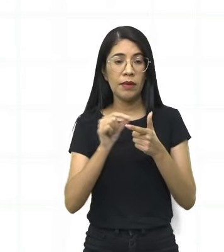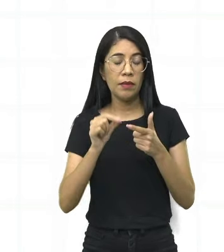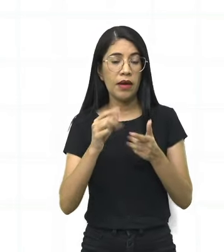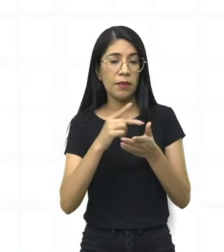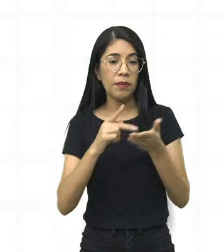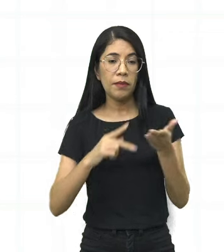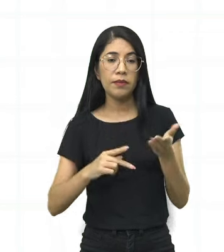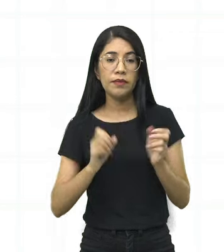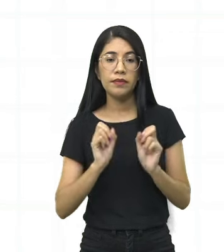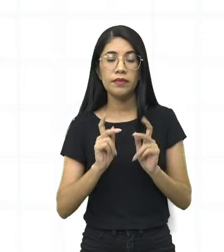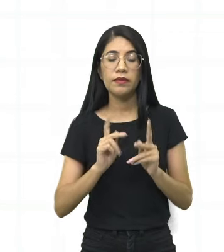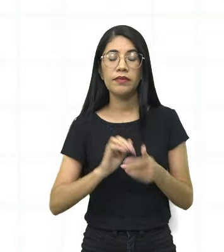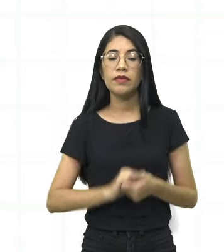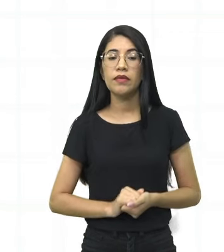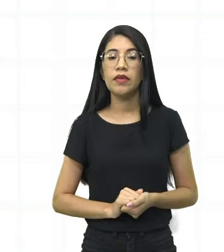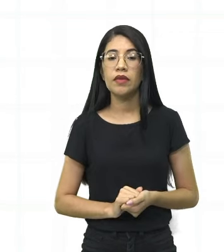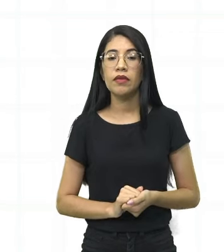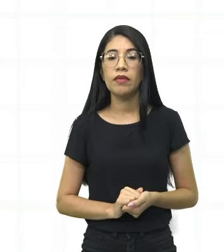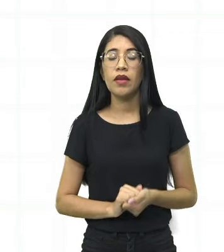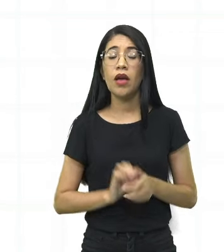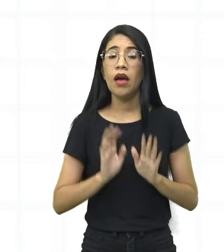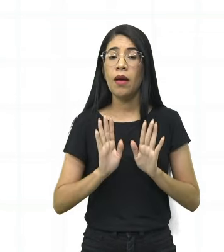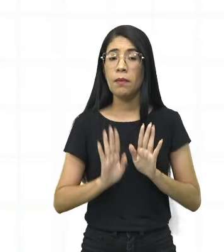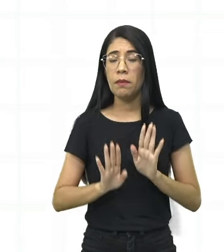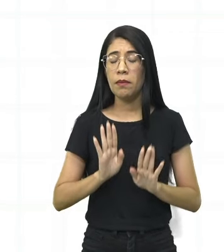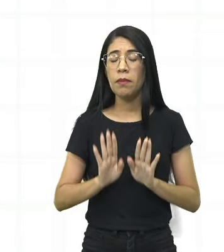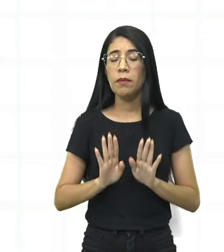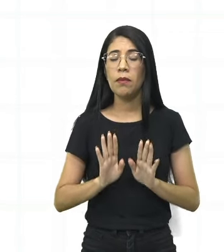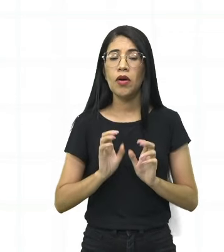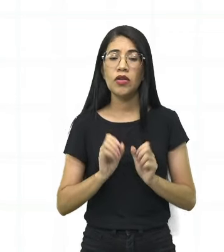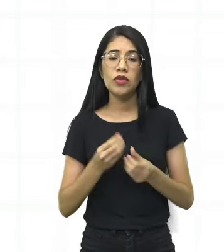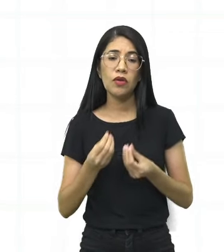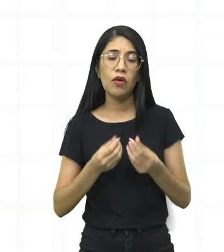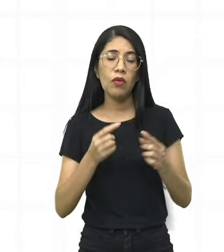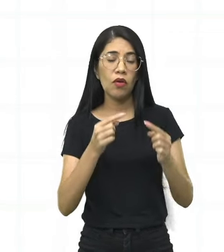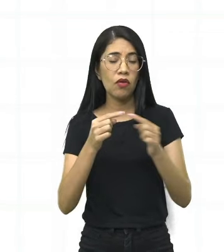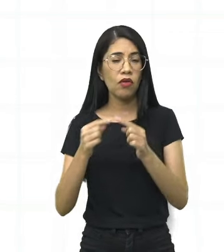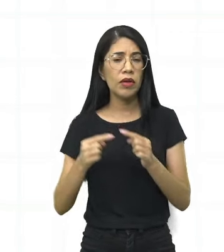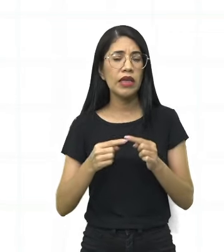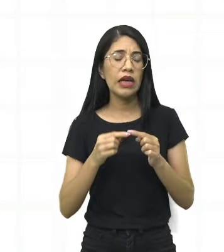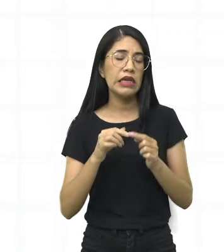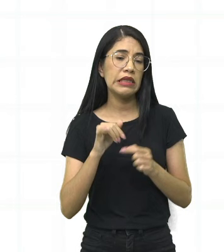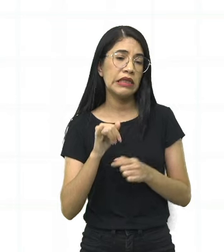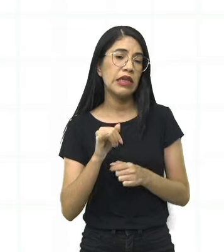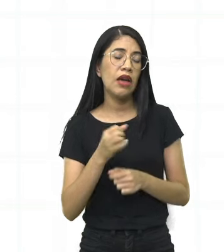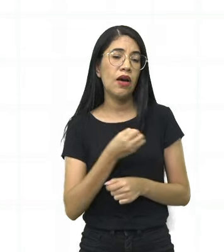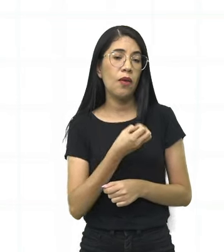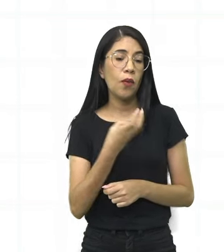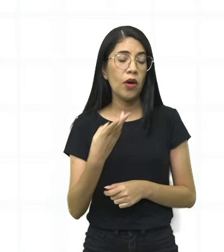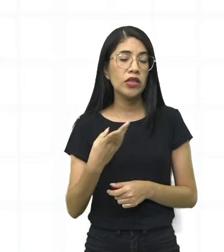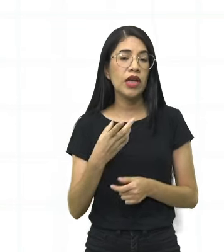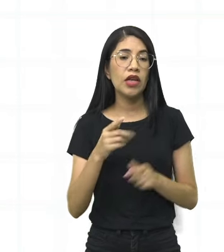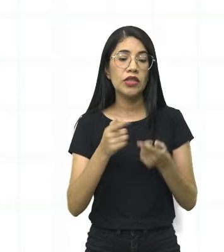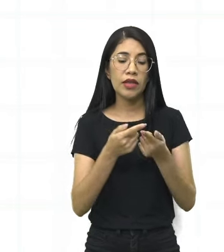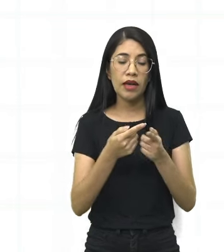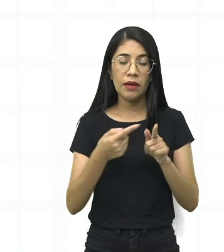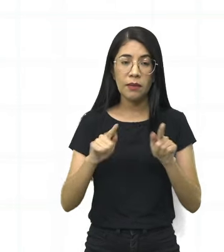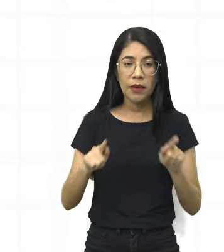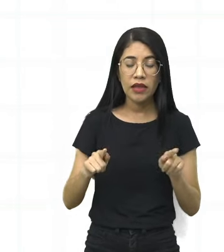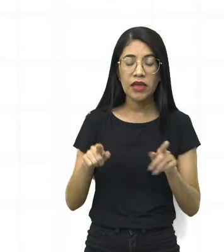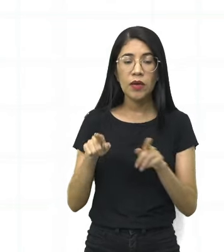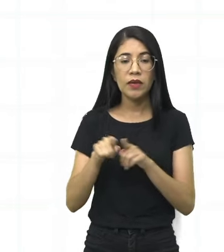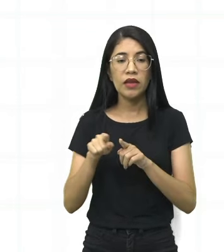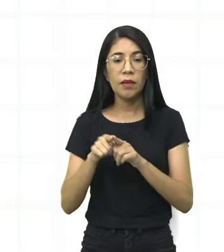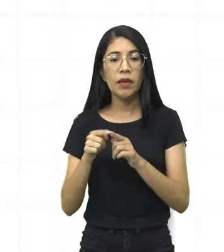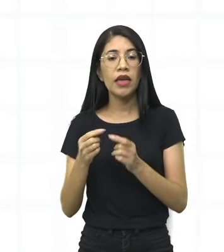poéticas. Às vezes, pode casar de ter oito, a mesma quantidade de sílabas gramaticais,